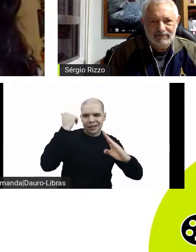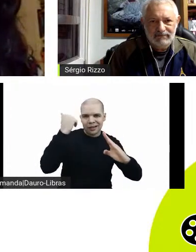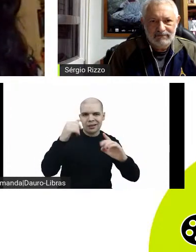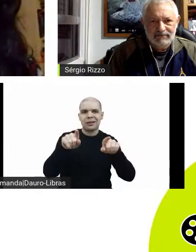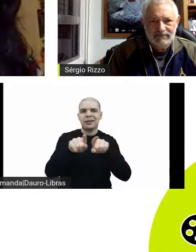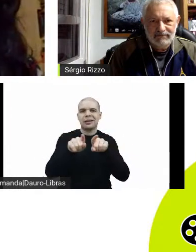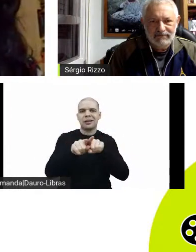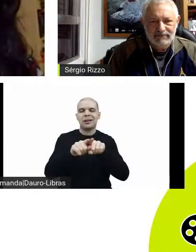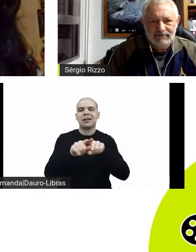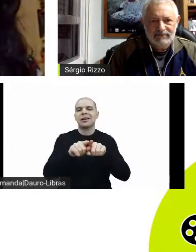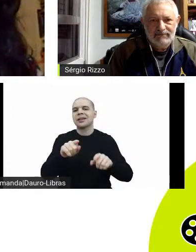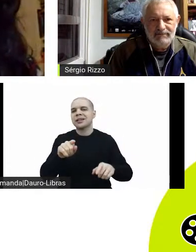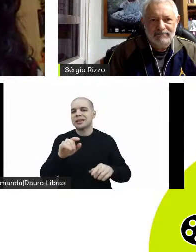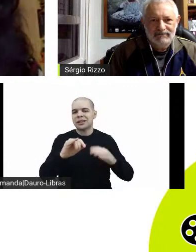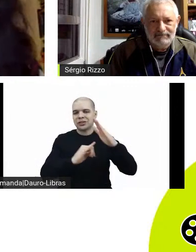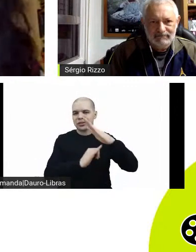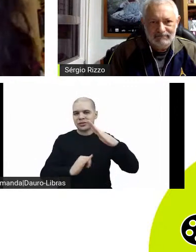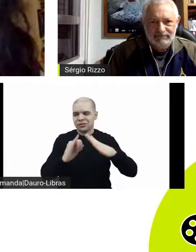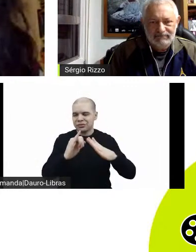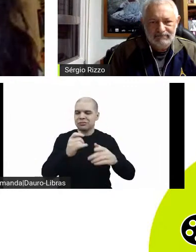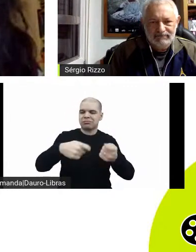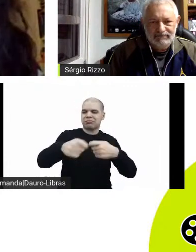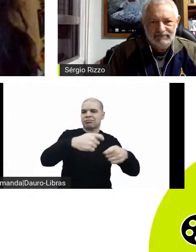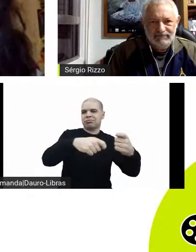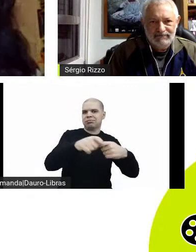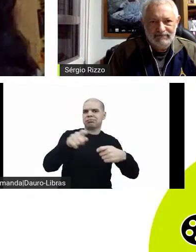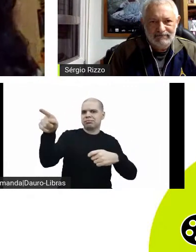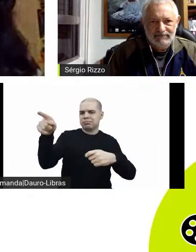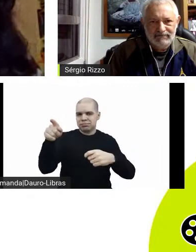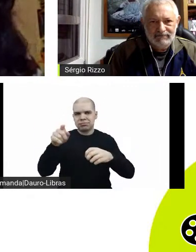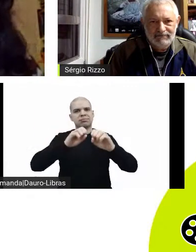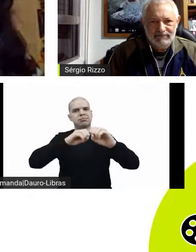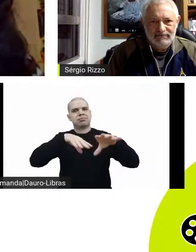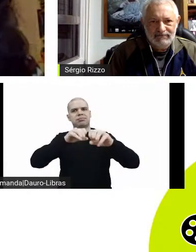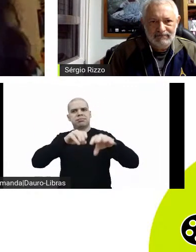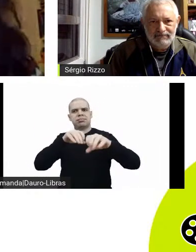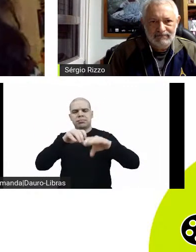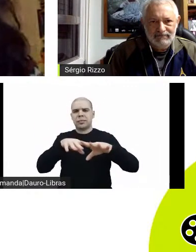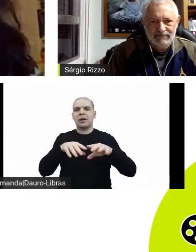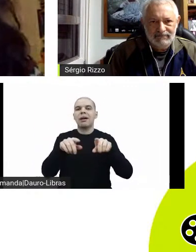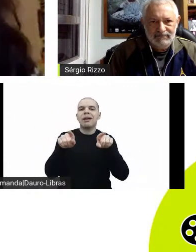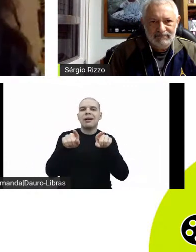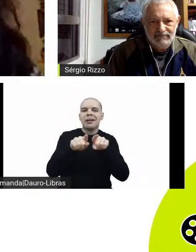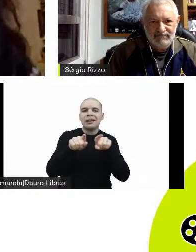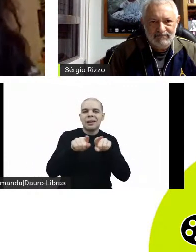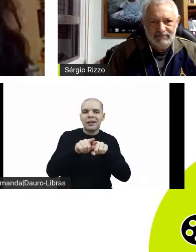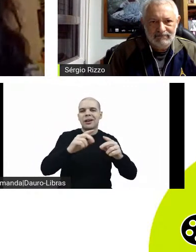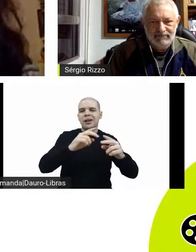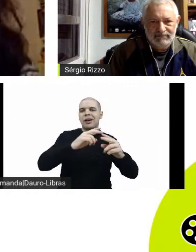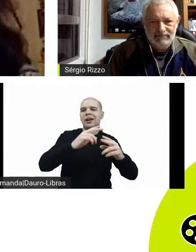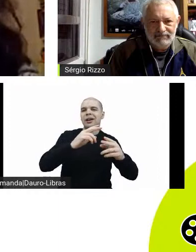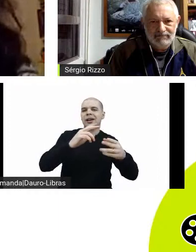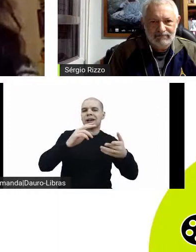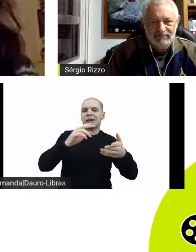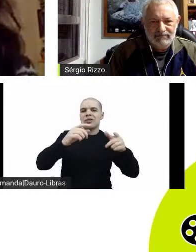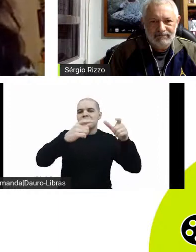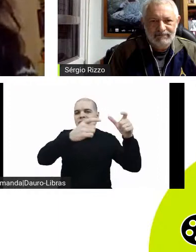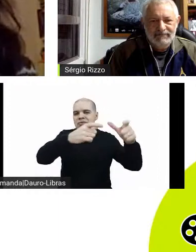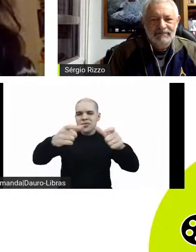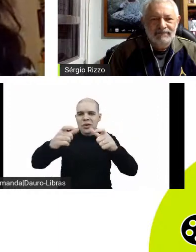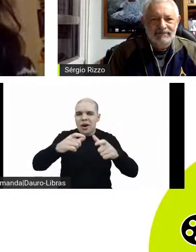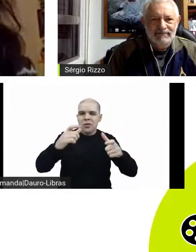Administração, também em espaços culturais, como o Espaço Itaú de Cinema e Unidades do Sesc São Paulo,